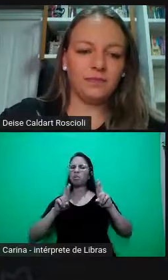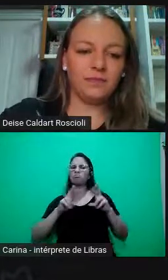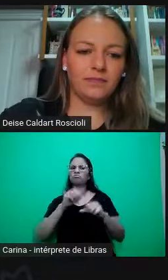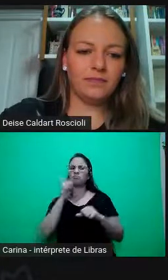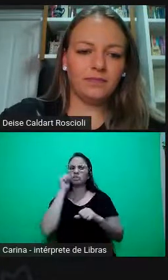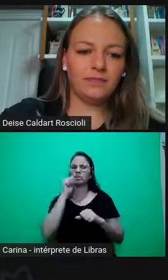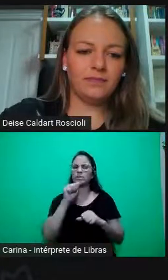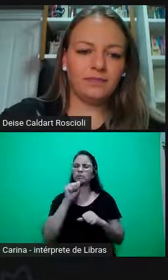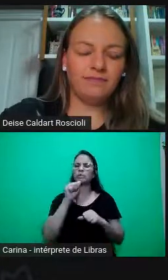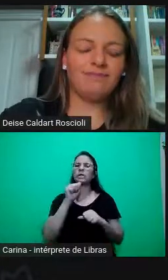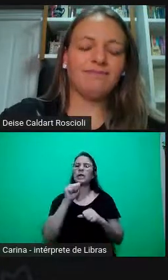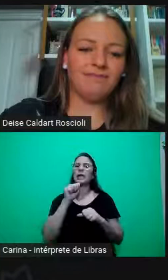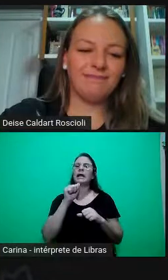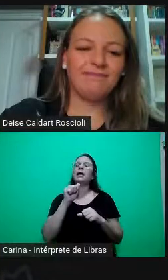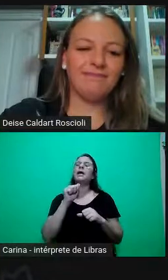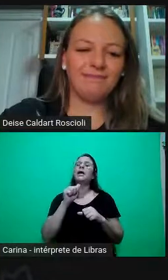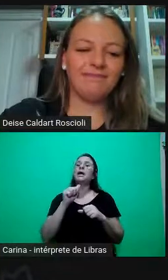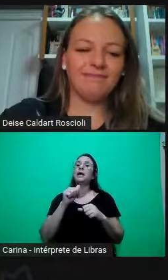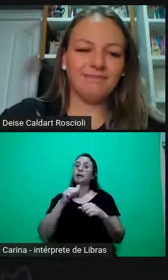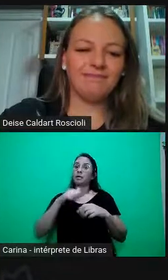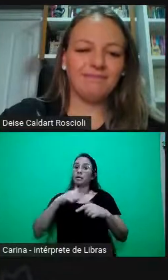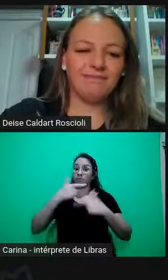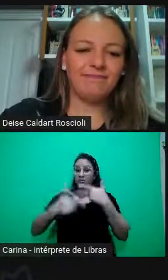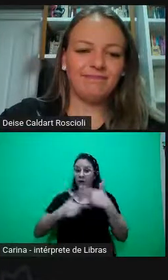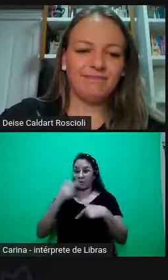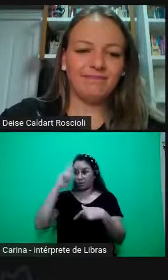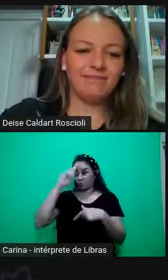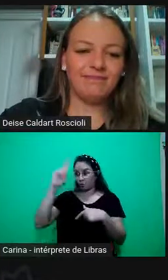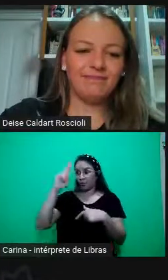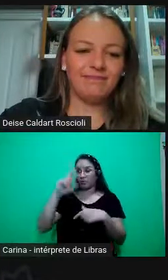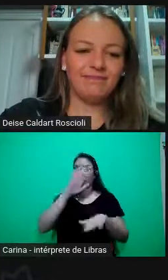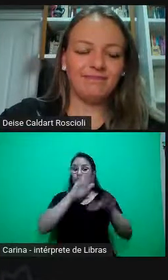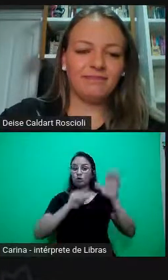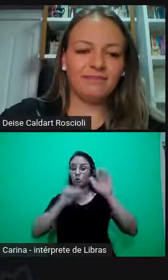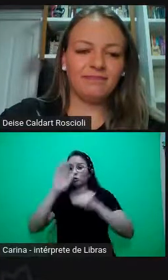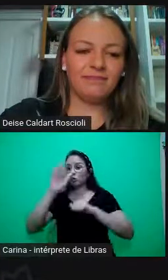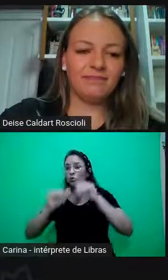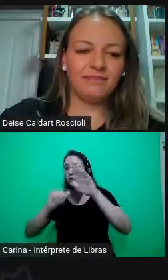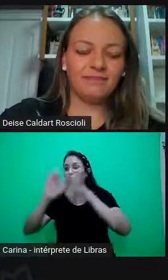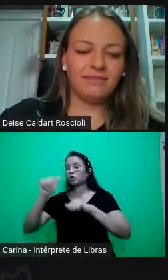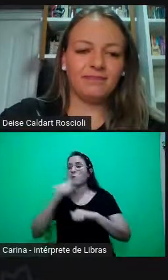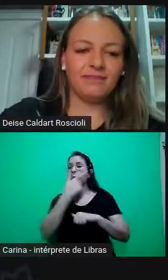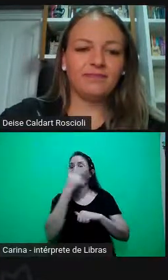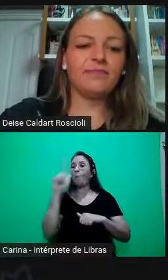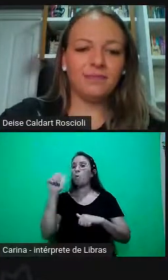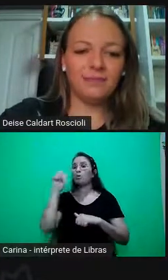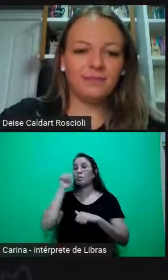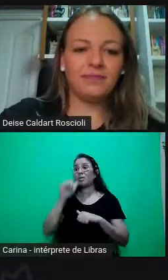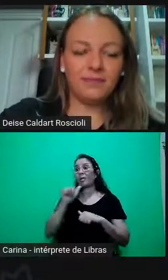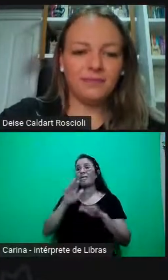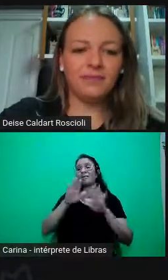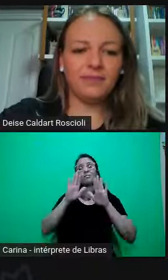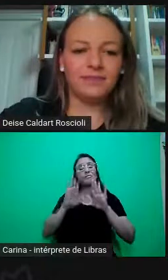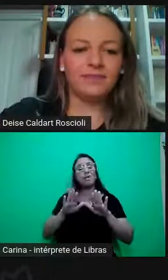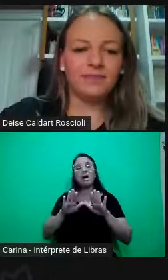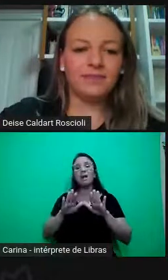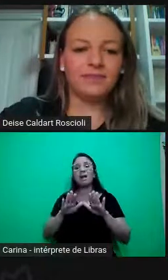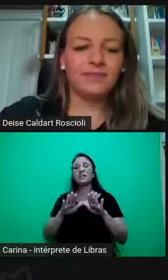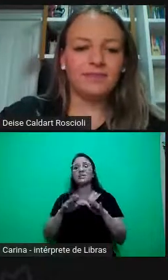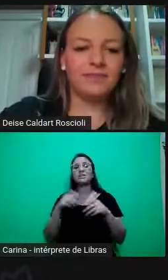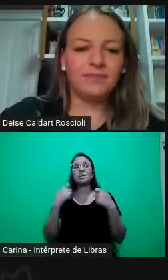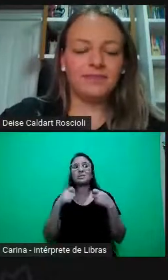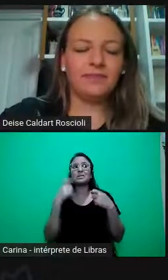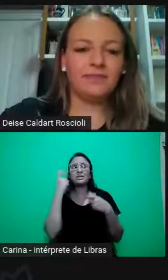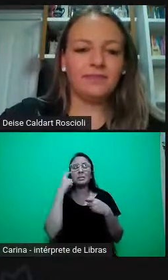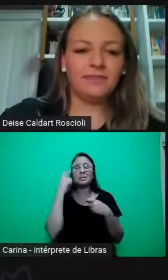mulheres, né, e a gente tem que tomar cuidado para não jogar esta carga, né, tão grande em cima das mulheres que conseguiram